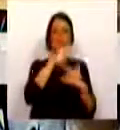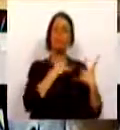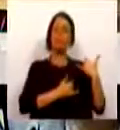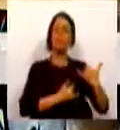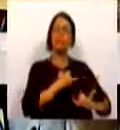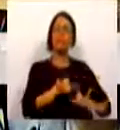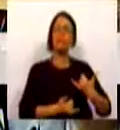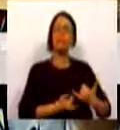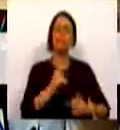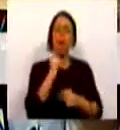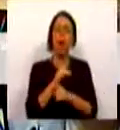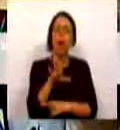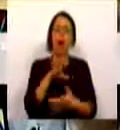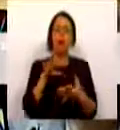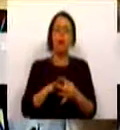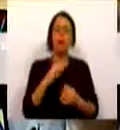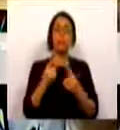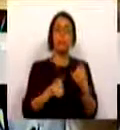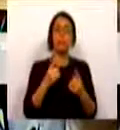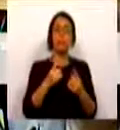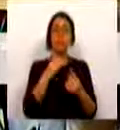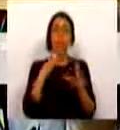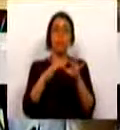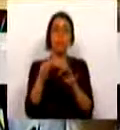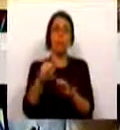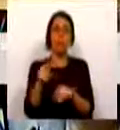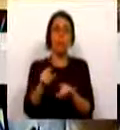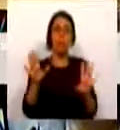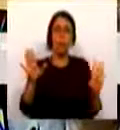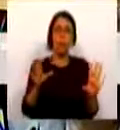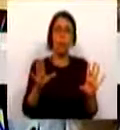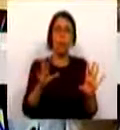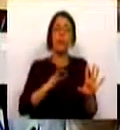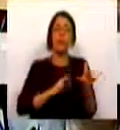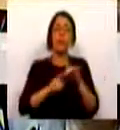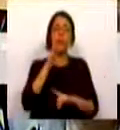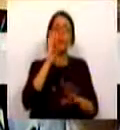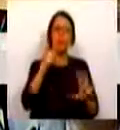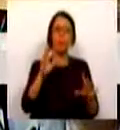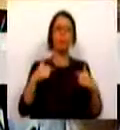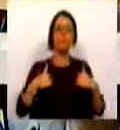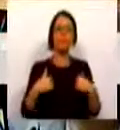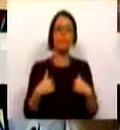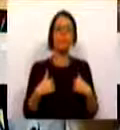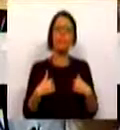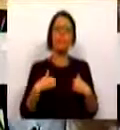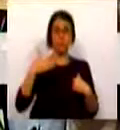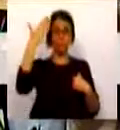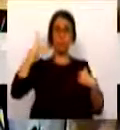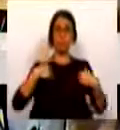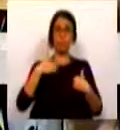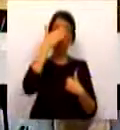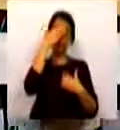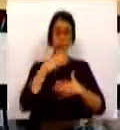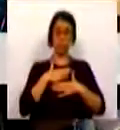tiveram nesta matéria alguma complacência. E, portanto, Sr. Deputado, eu sou o primeiro a